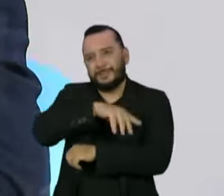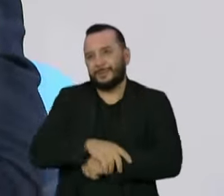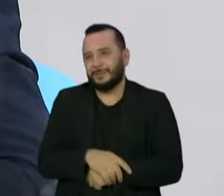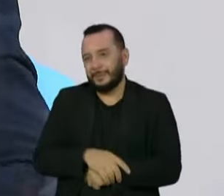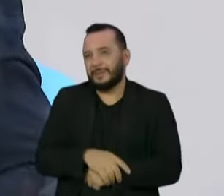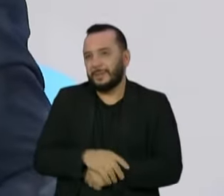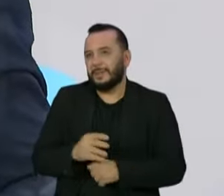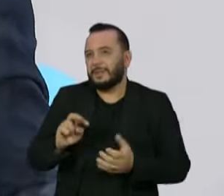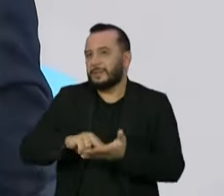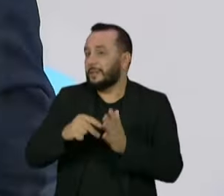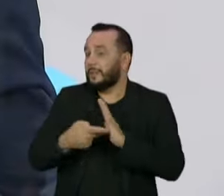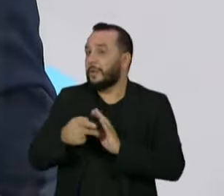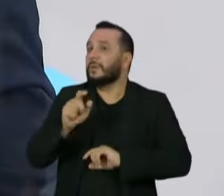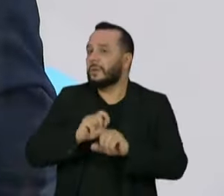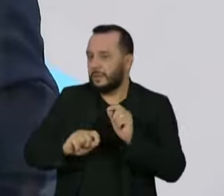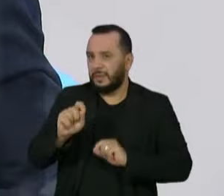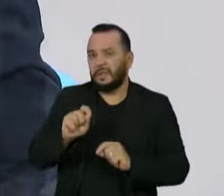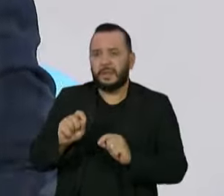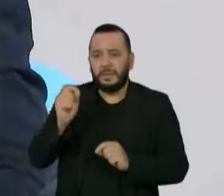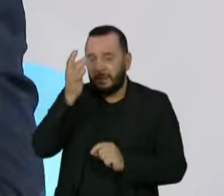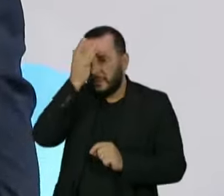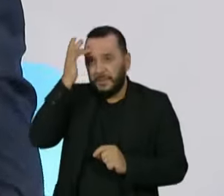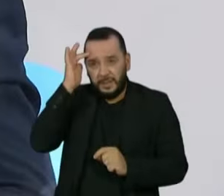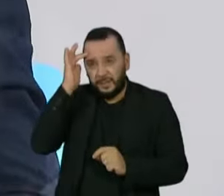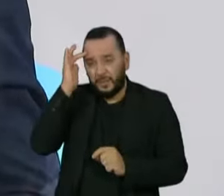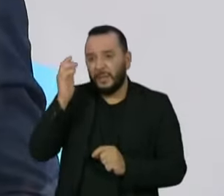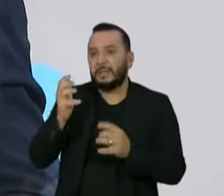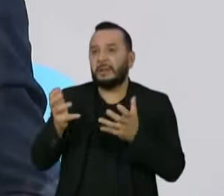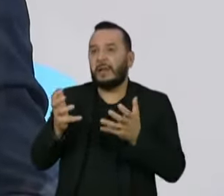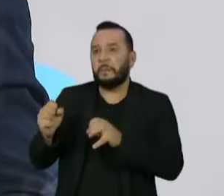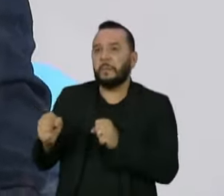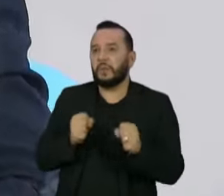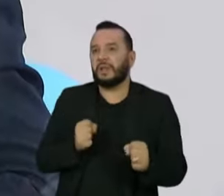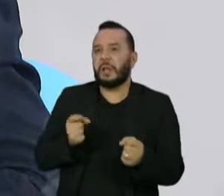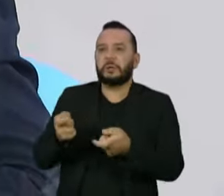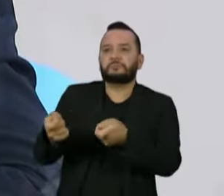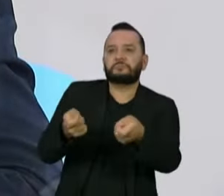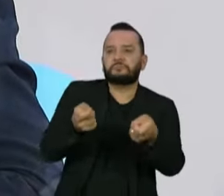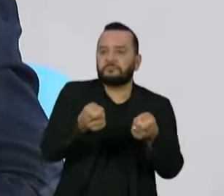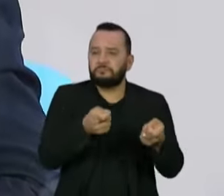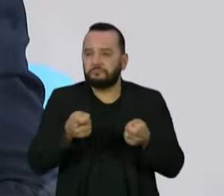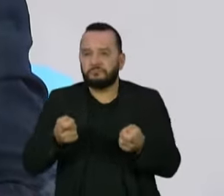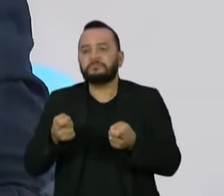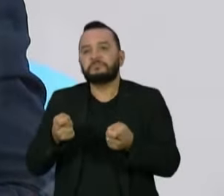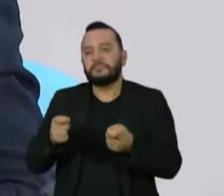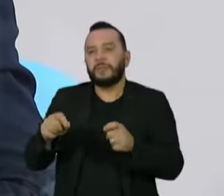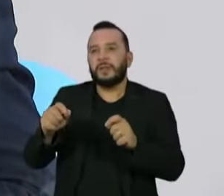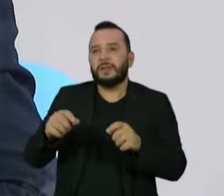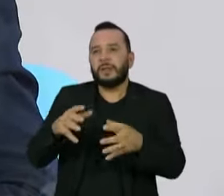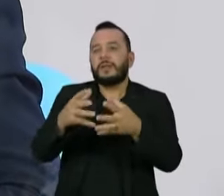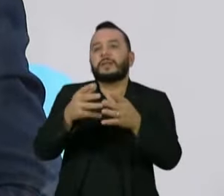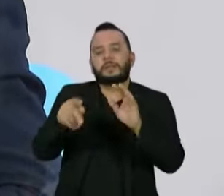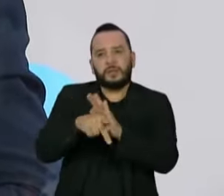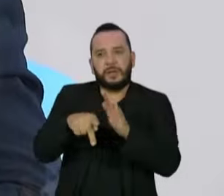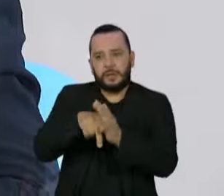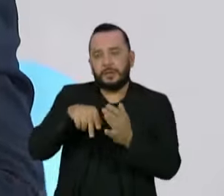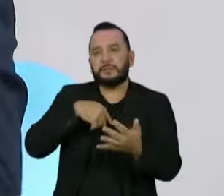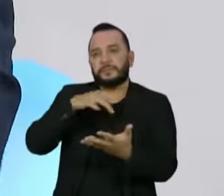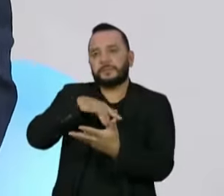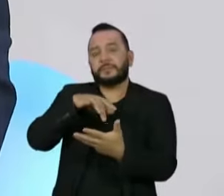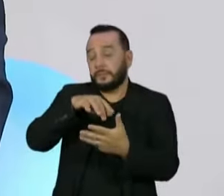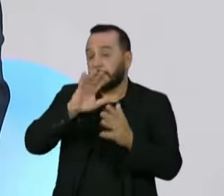e fragilizar as instituições, os órgãos de fiscalização, como o Ministério Público, como o Tribunal de Contas,